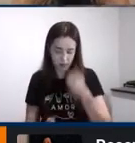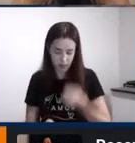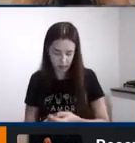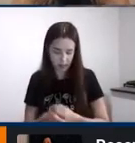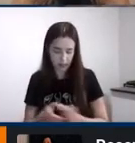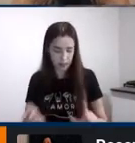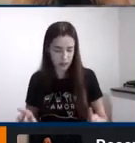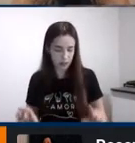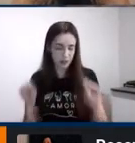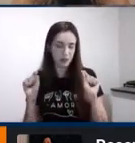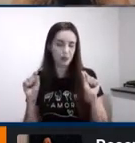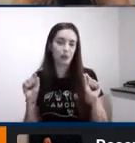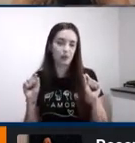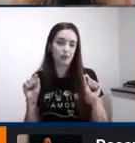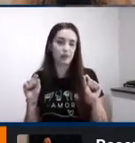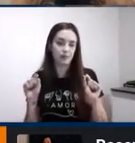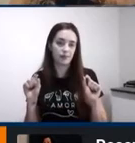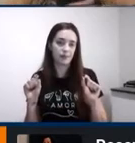habilidades